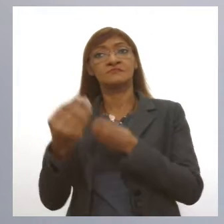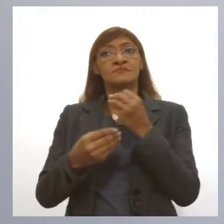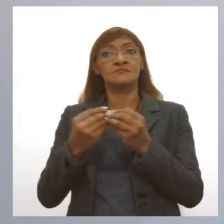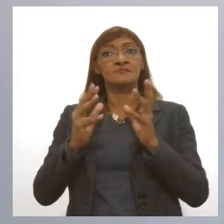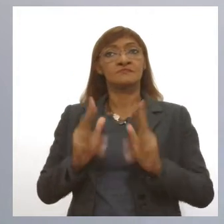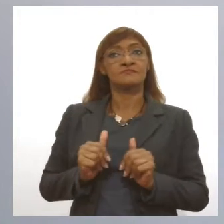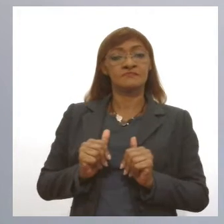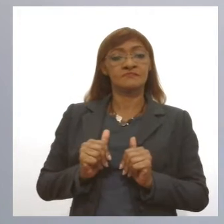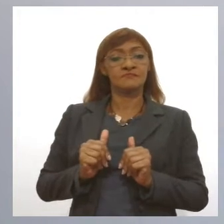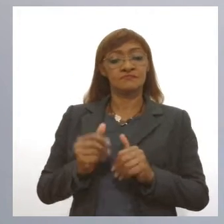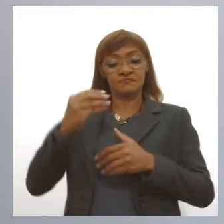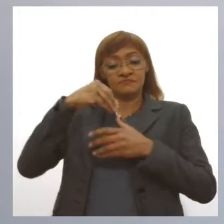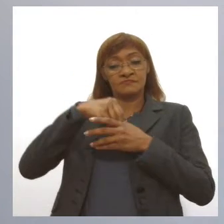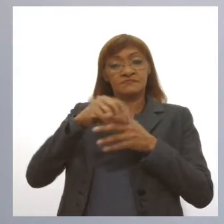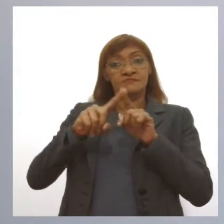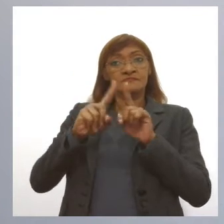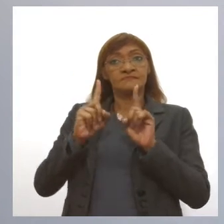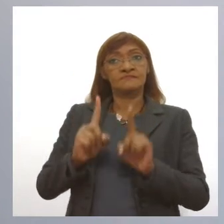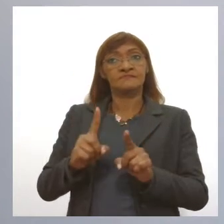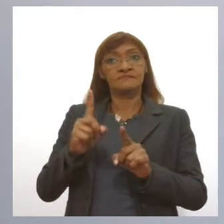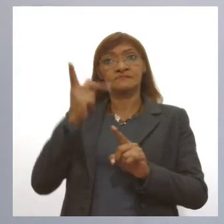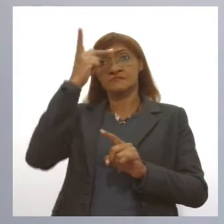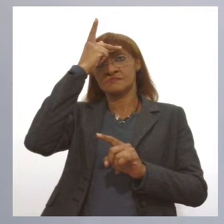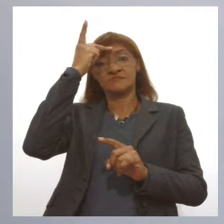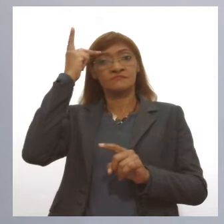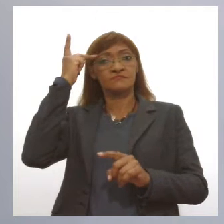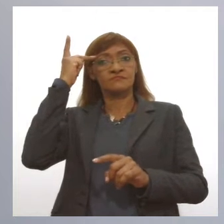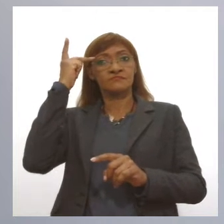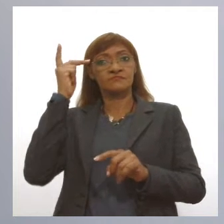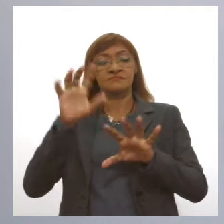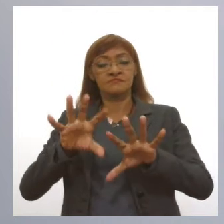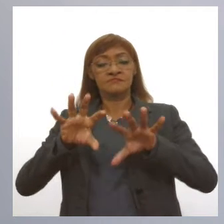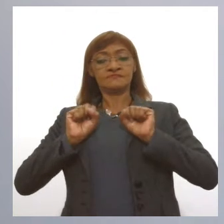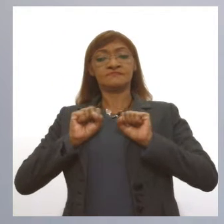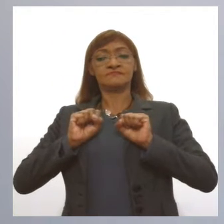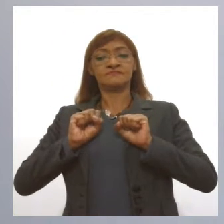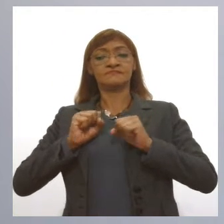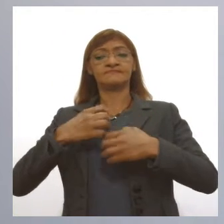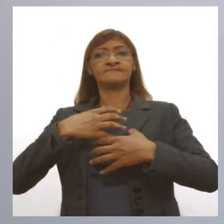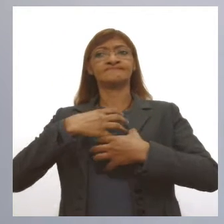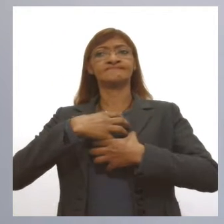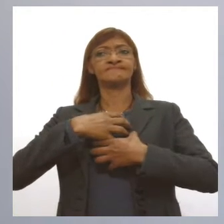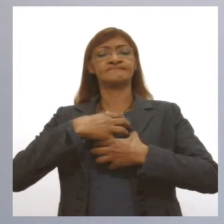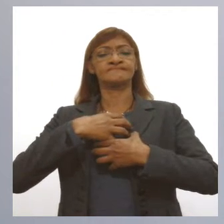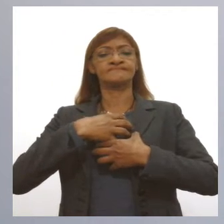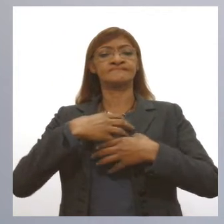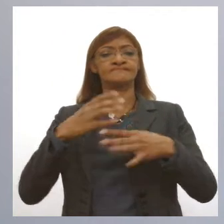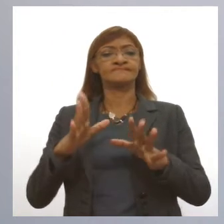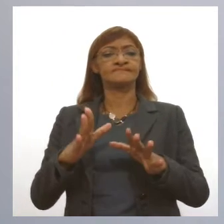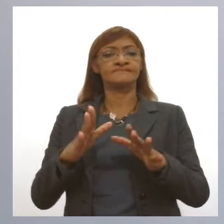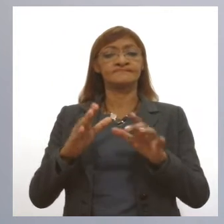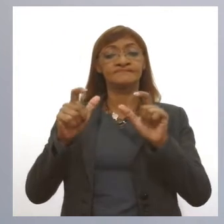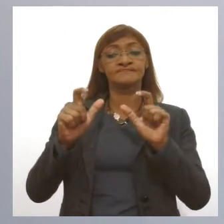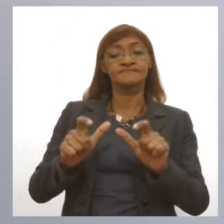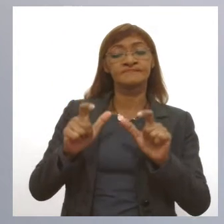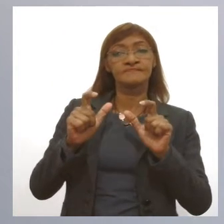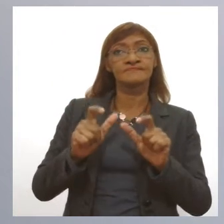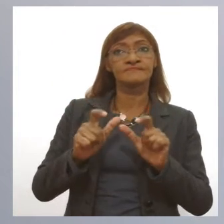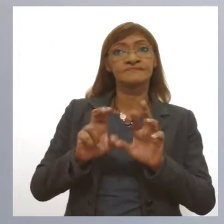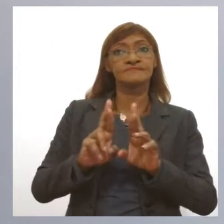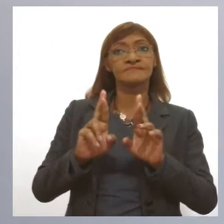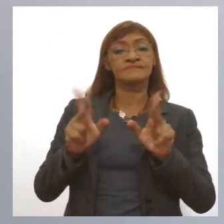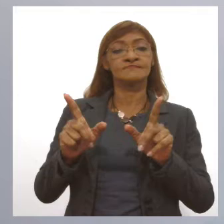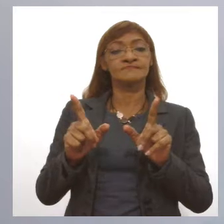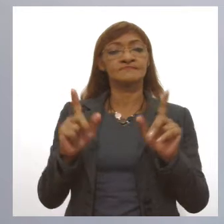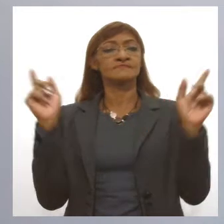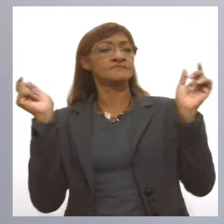Mas, bom, uma pessoa que tem uma forma sintomática é diferente, é um ambiente já mais favorável ao hospedeiro. Então, ele